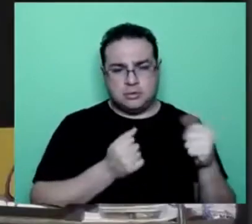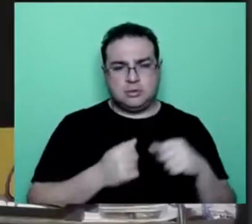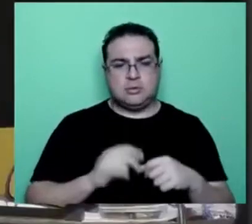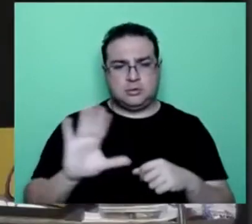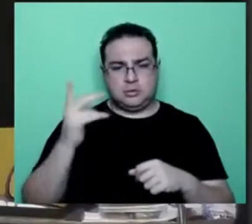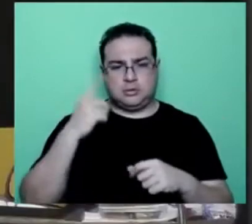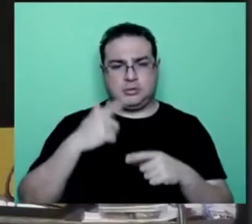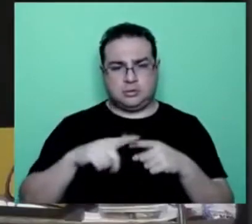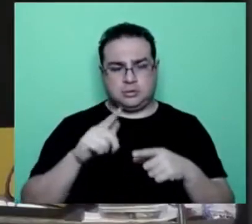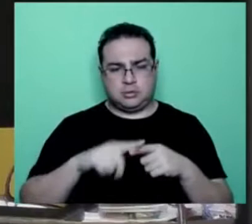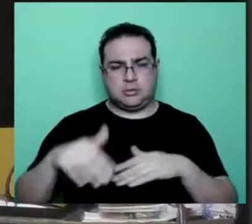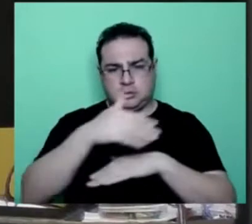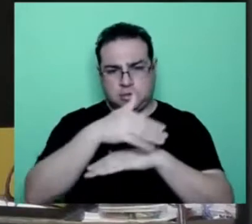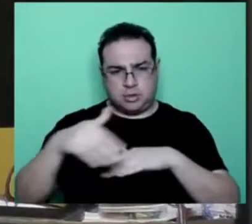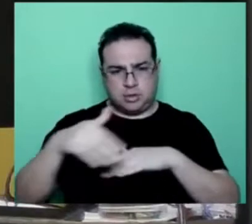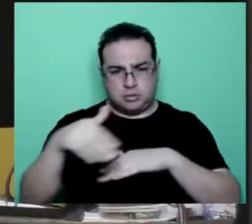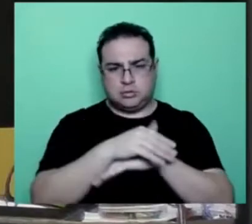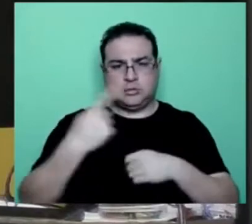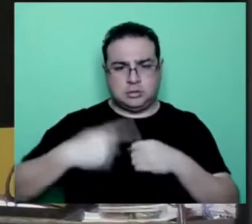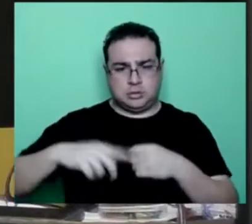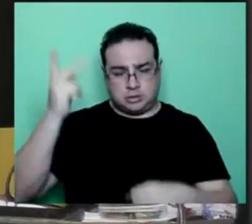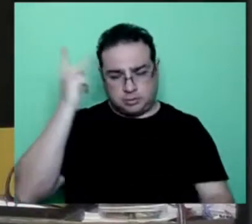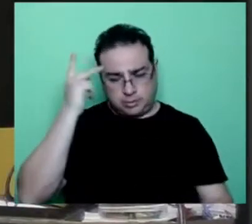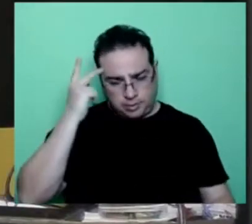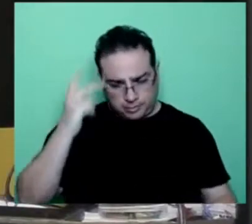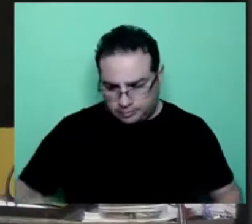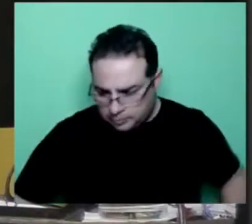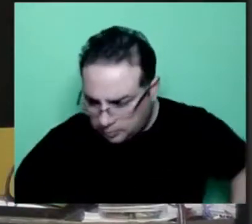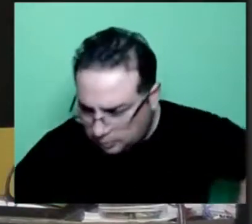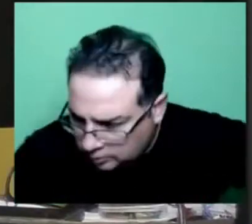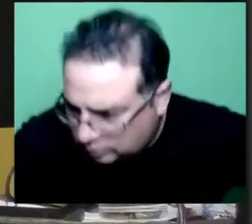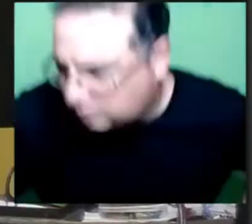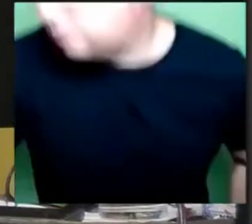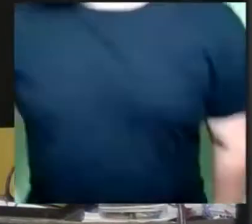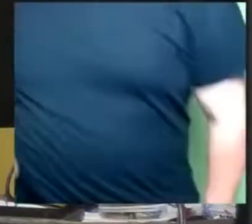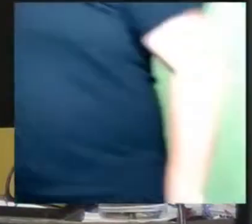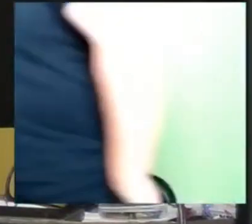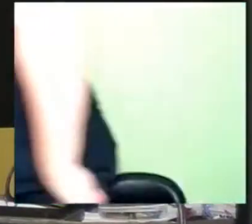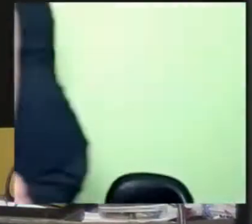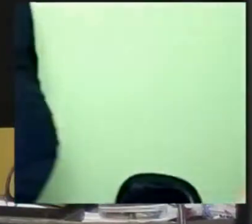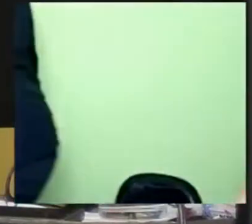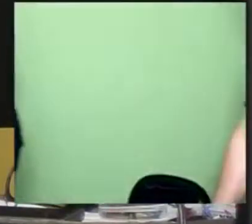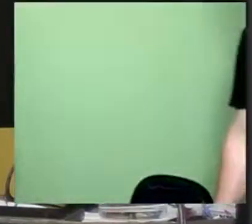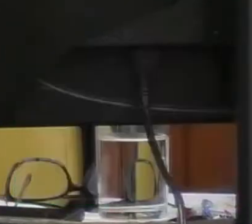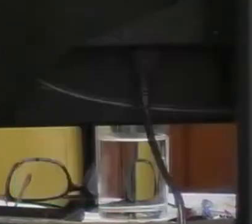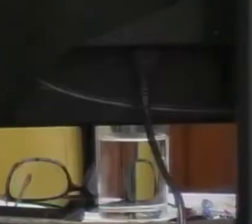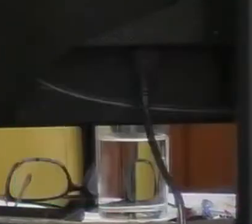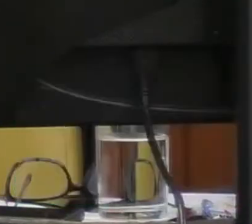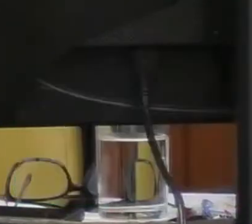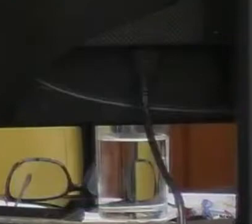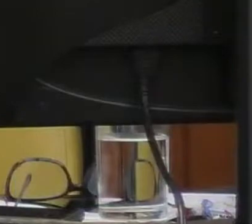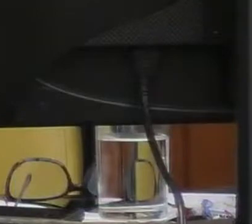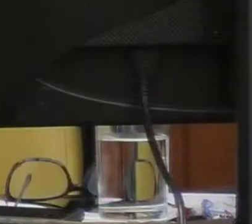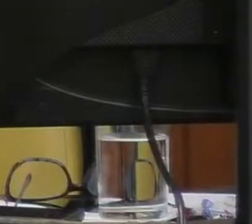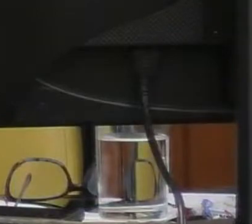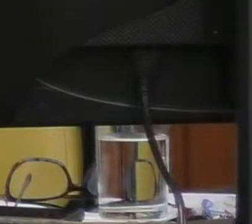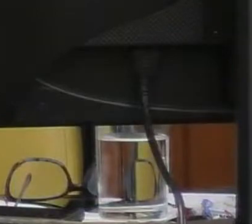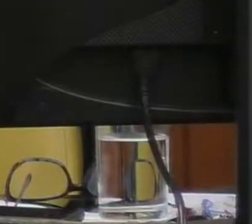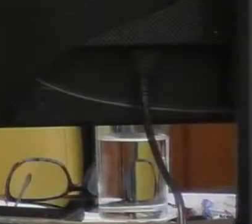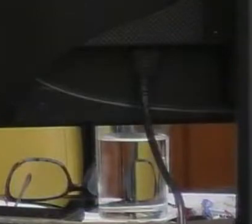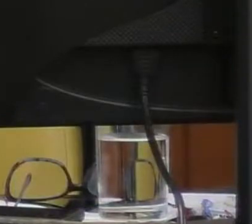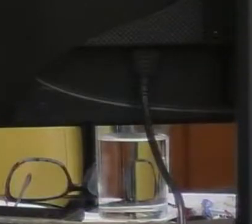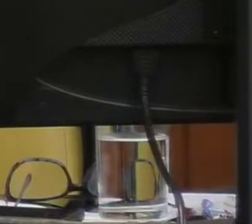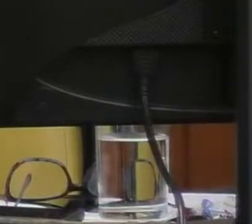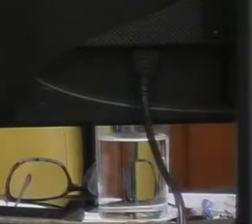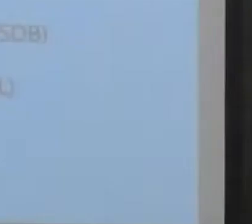D e na rua da cidade de São Paulo. Em frente. Já vimos hoje que ele foi, até então, como os autores, Juliana